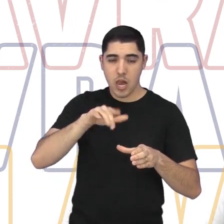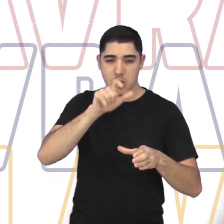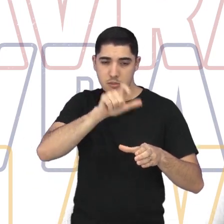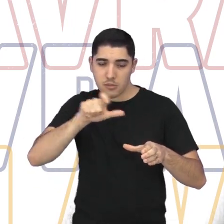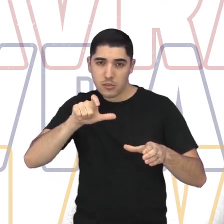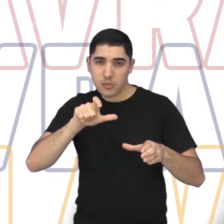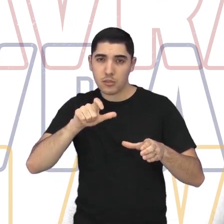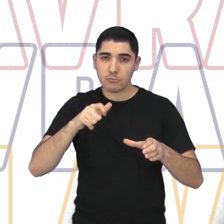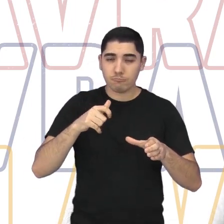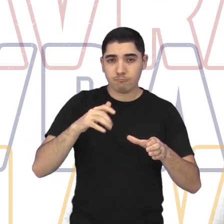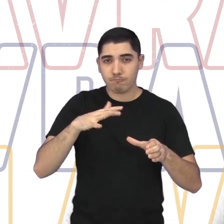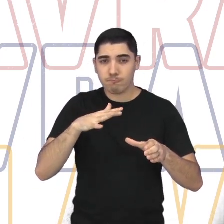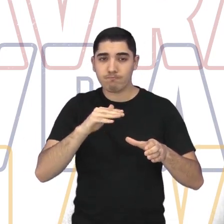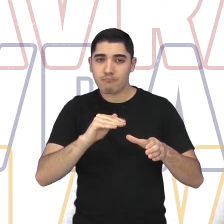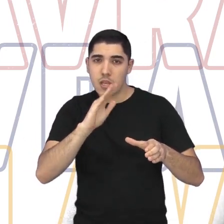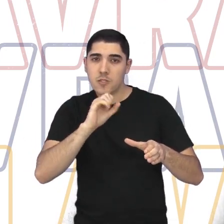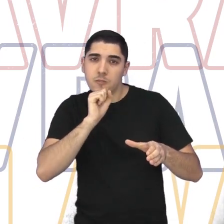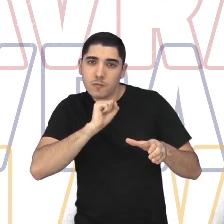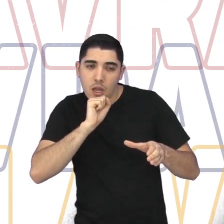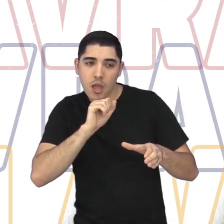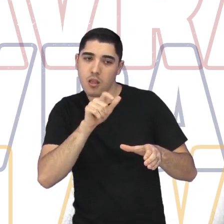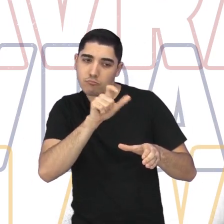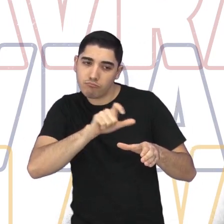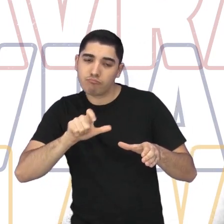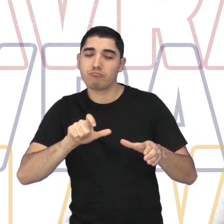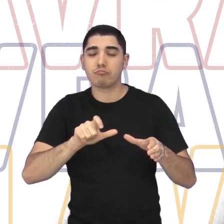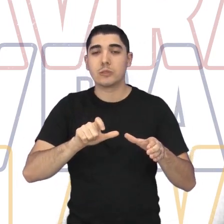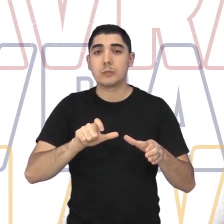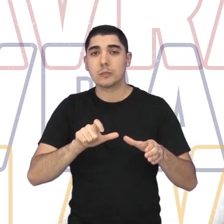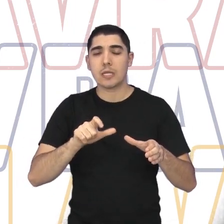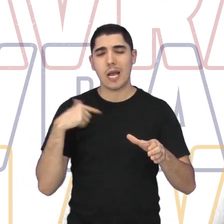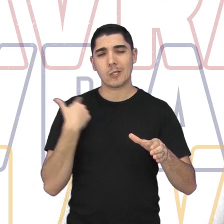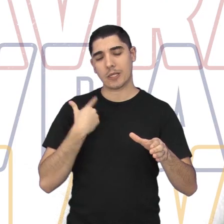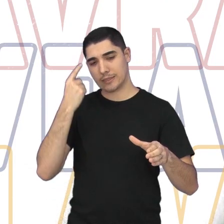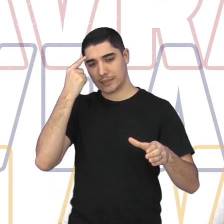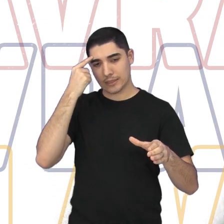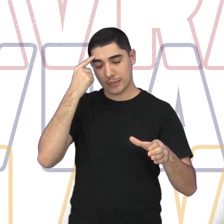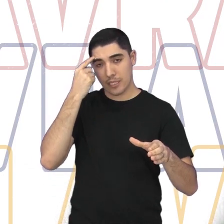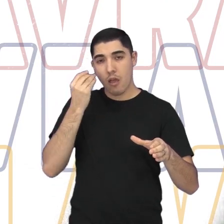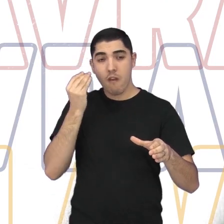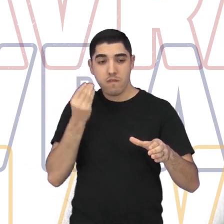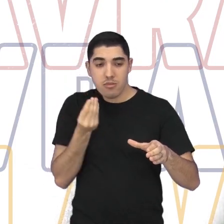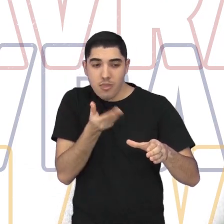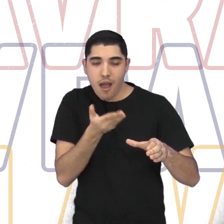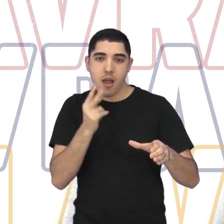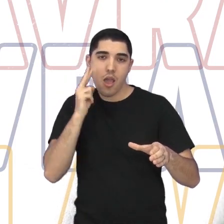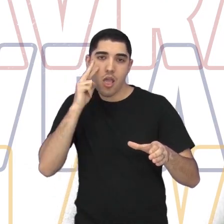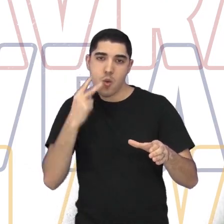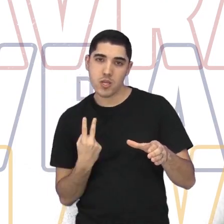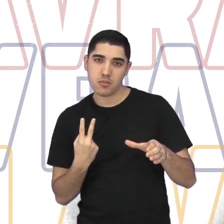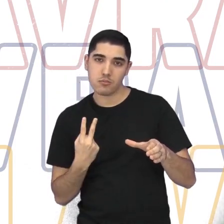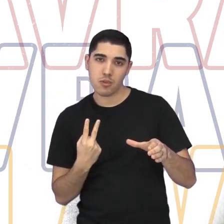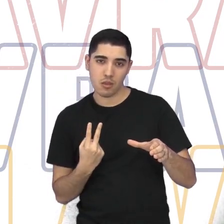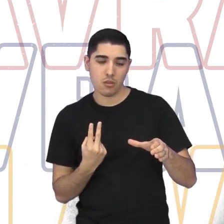e a gente resolveu, então, a partir daí, para a gente poder conseguir